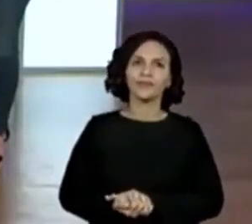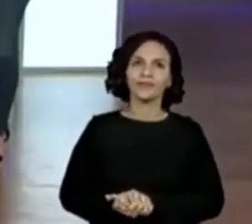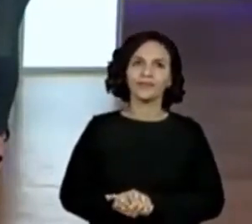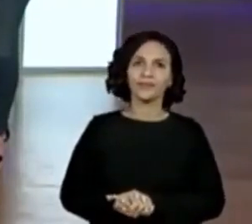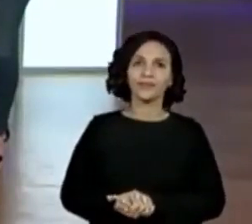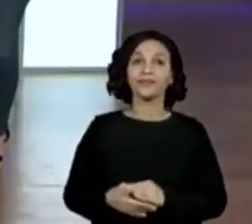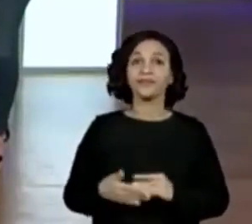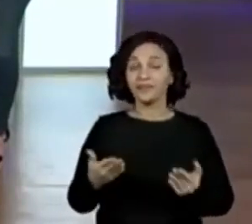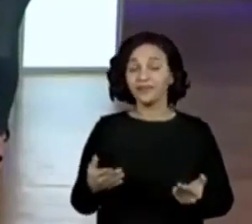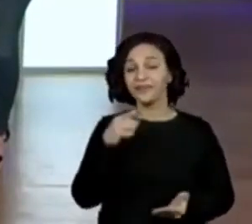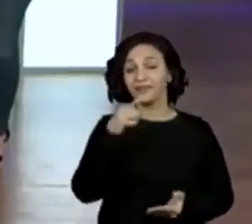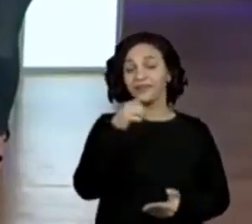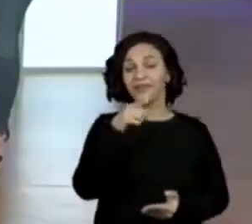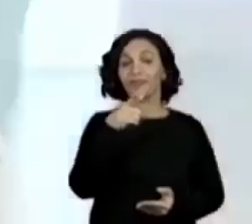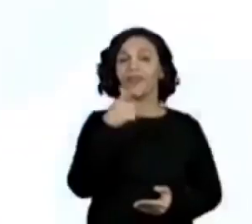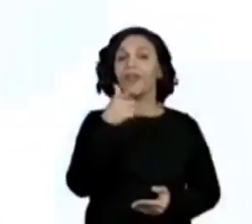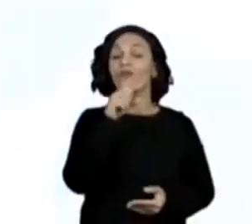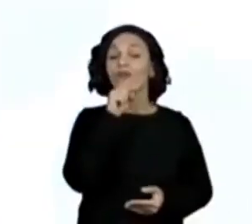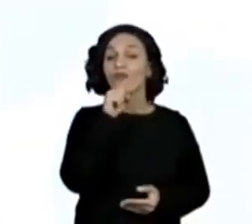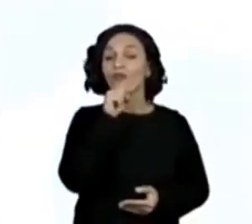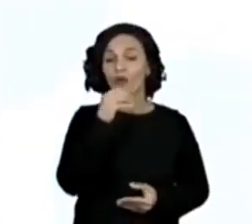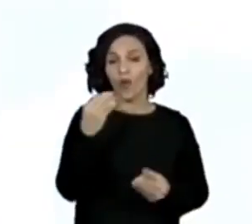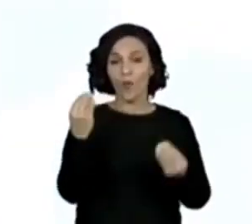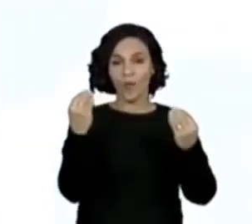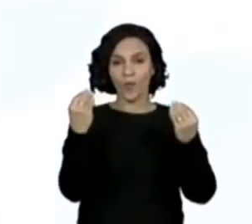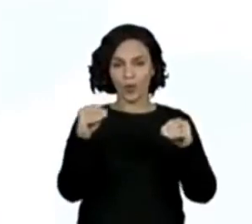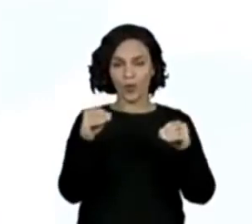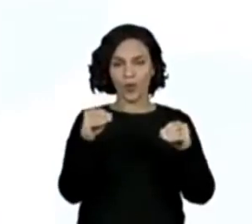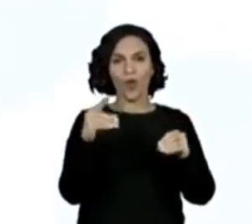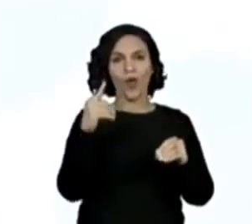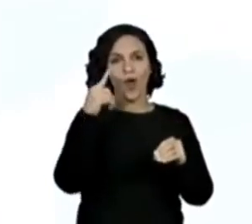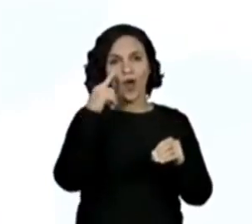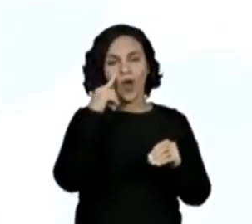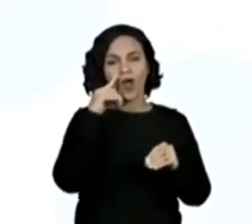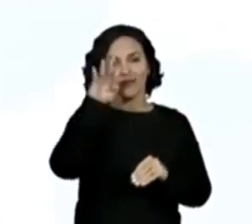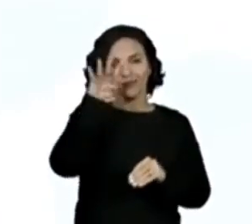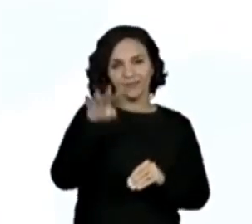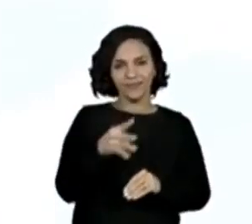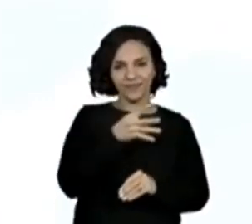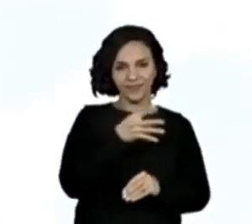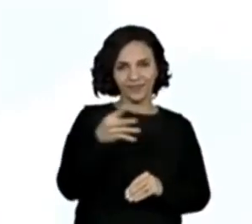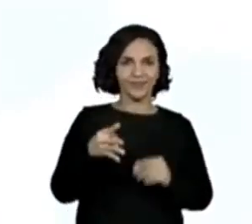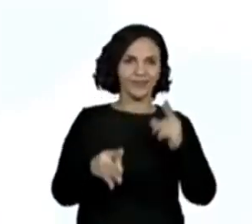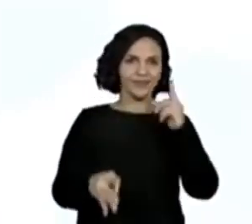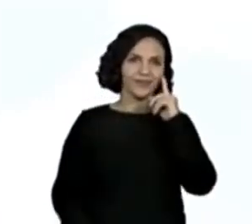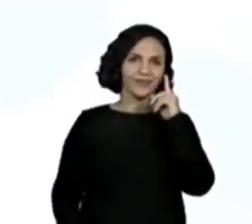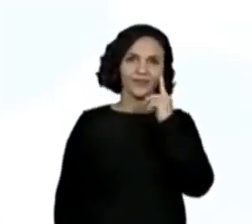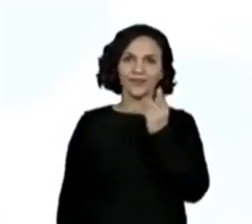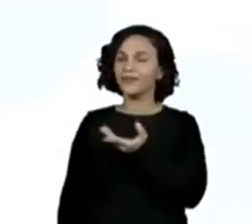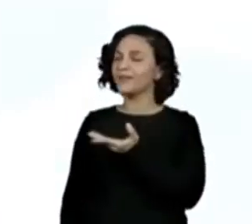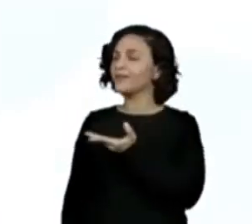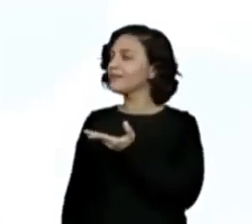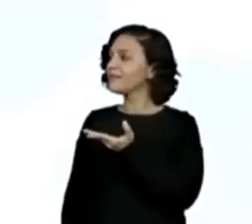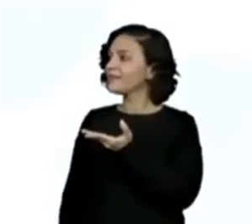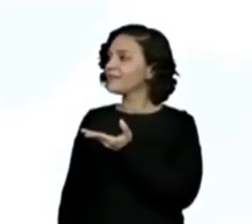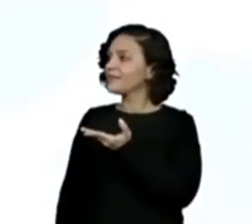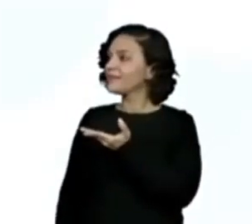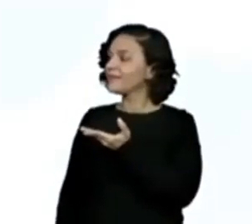O senhor José registrou as alturas dos seus netos numa tabela. Vamos dar uma olhadinha nessa tabela?